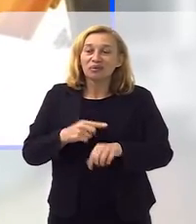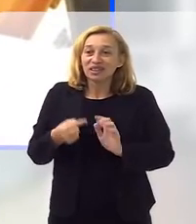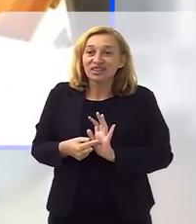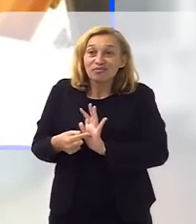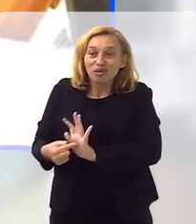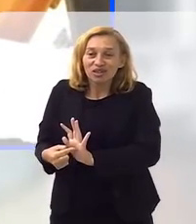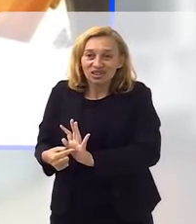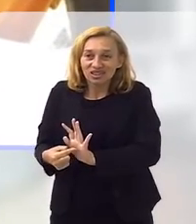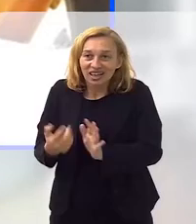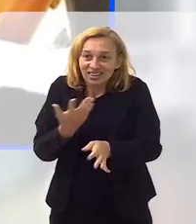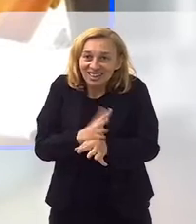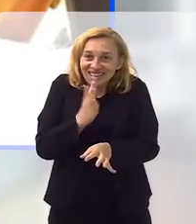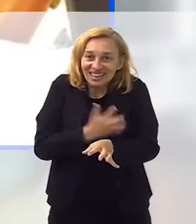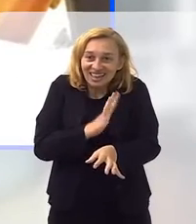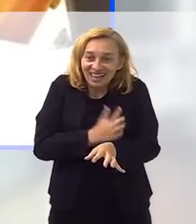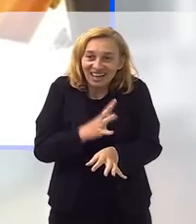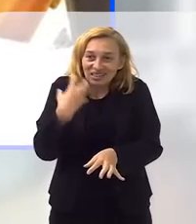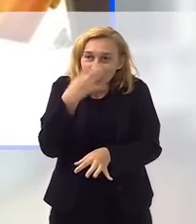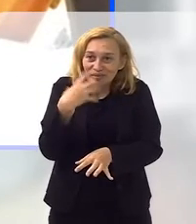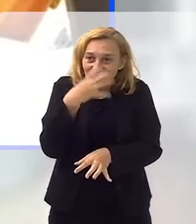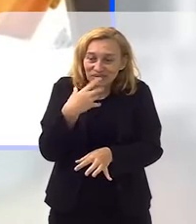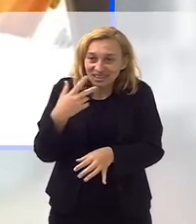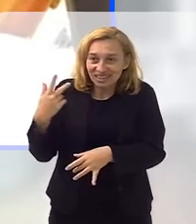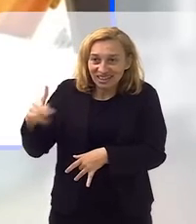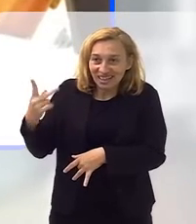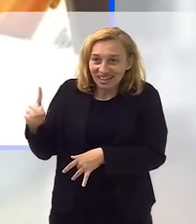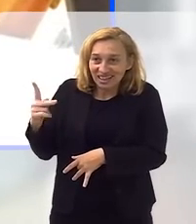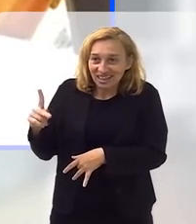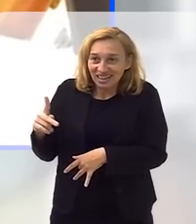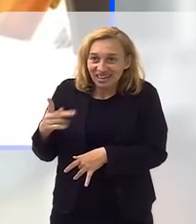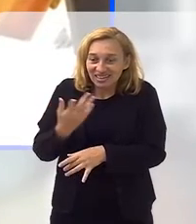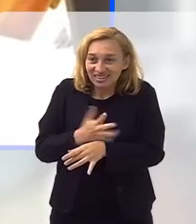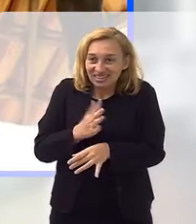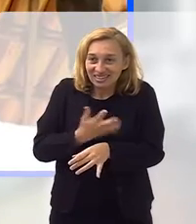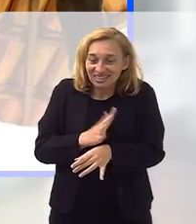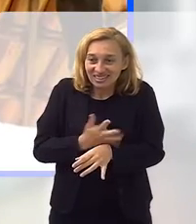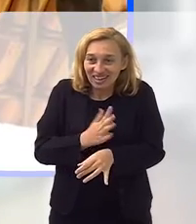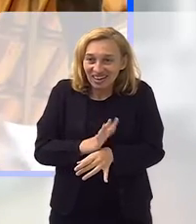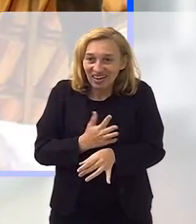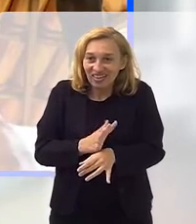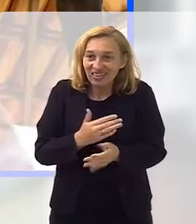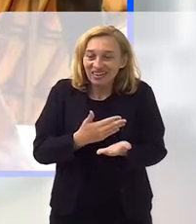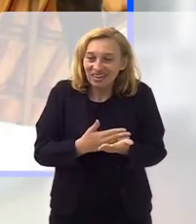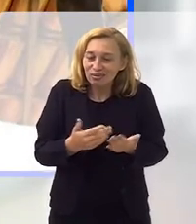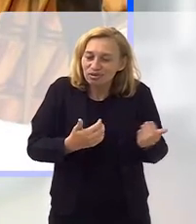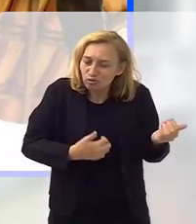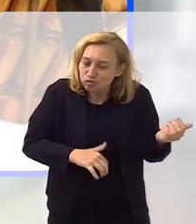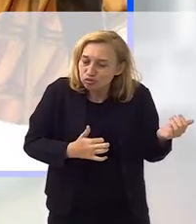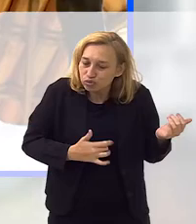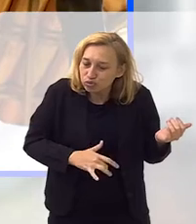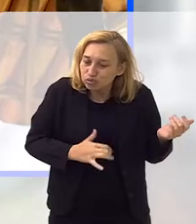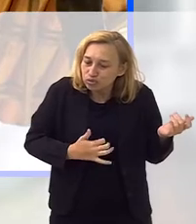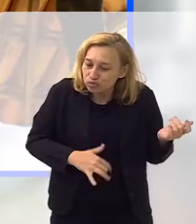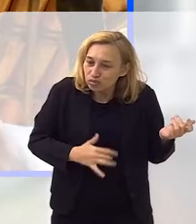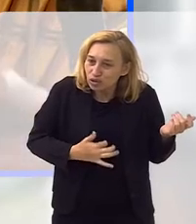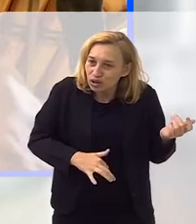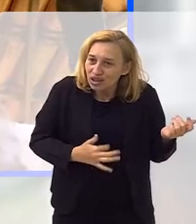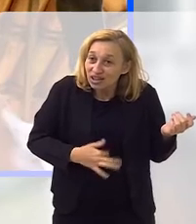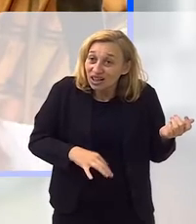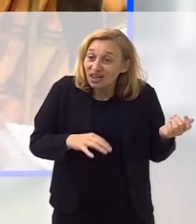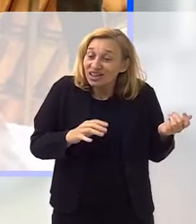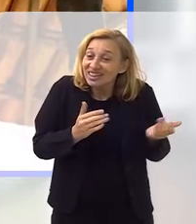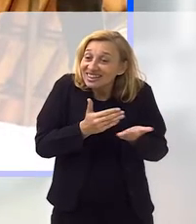mostrar, eu tinha ensaiado uma música, né, dela, e na hora de ensaiar, começando ali, ainda tocar, muito,